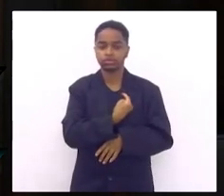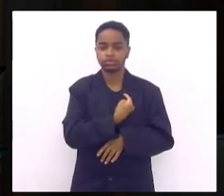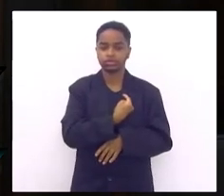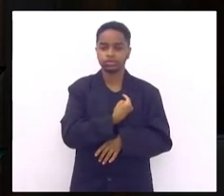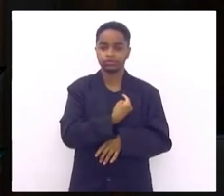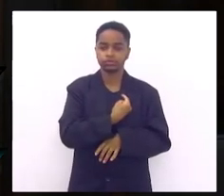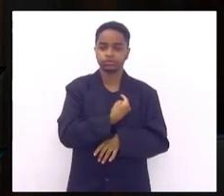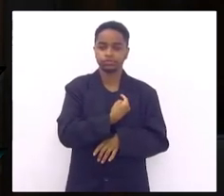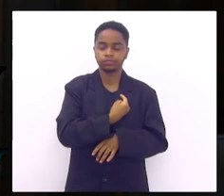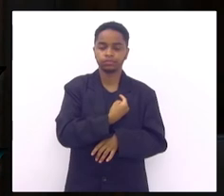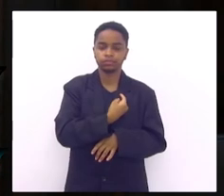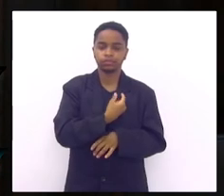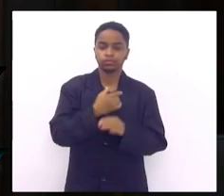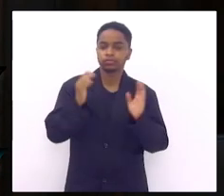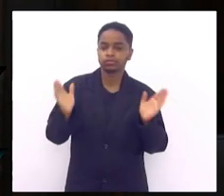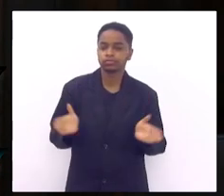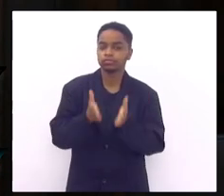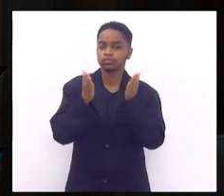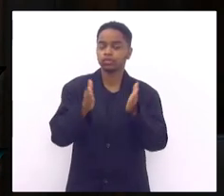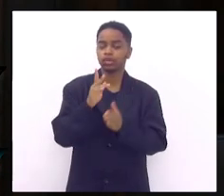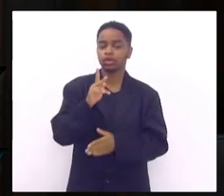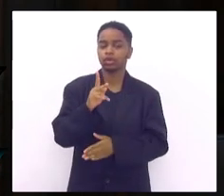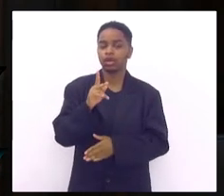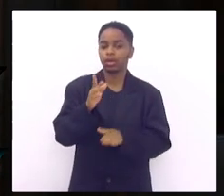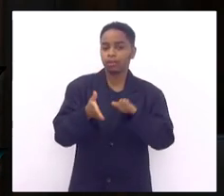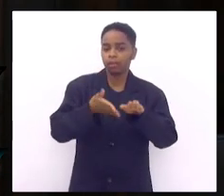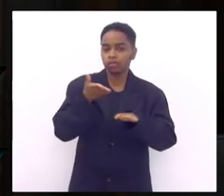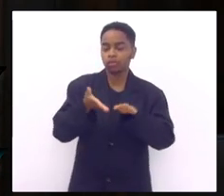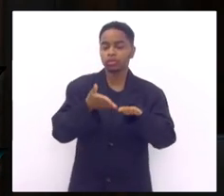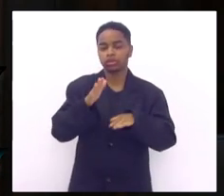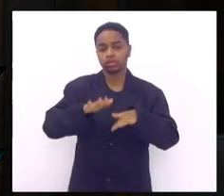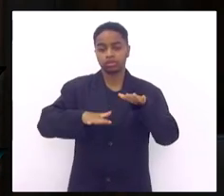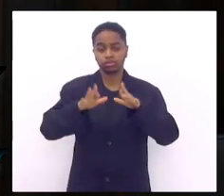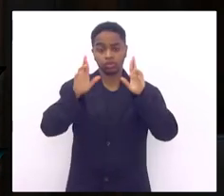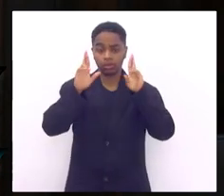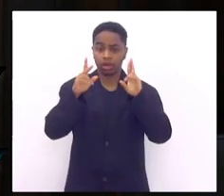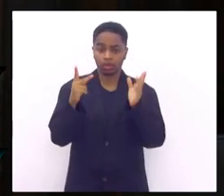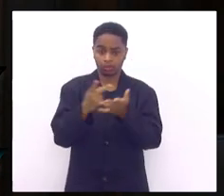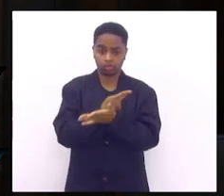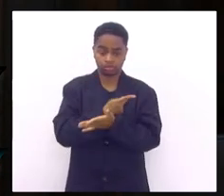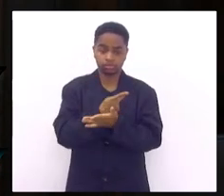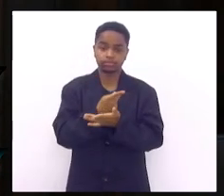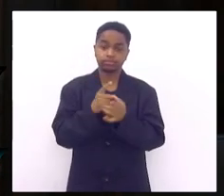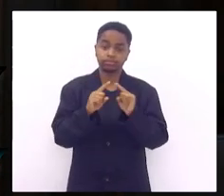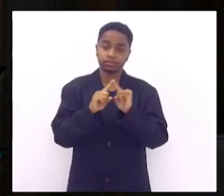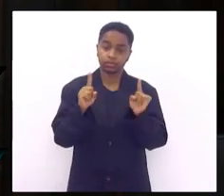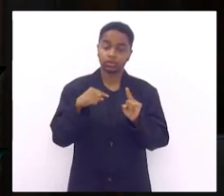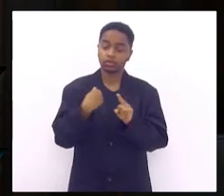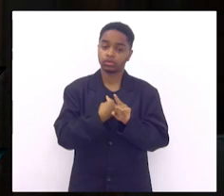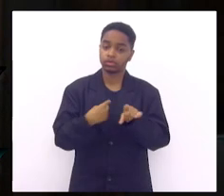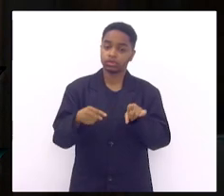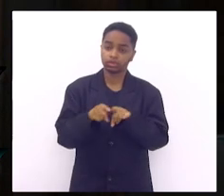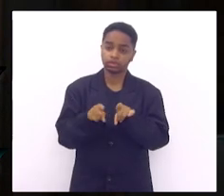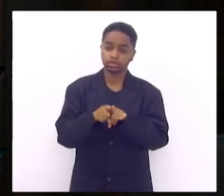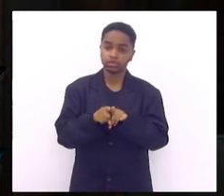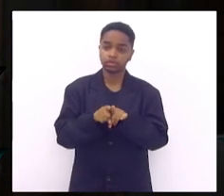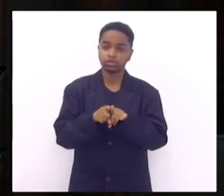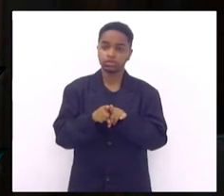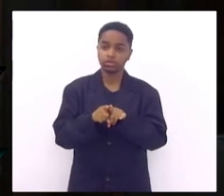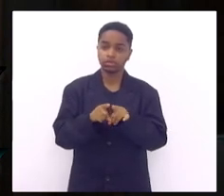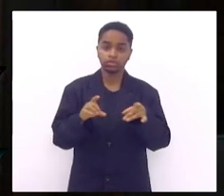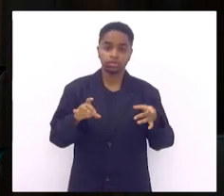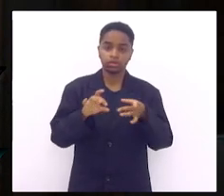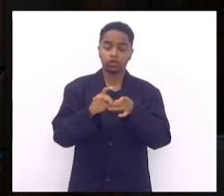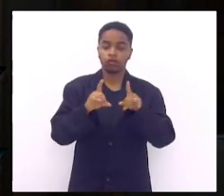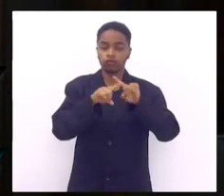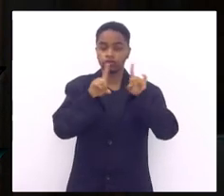levando a podologia numa futura parceria se Deus quiser isso acontecer a gente também está para os nossos funcionários públicos